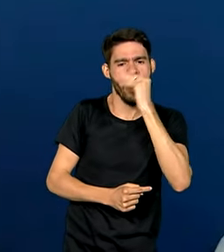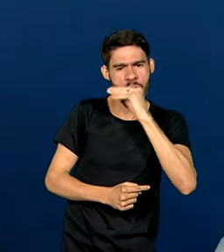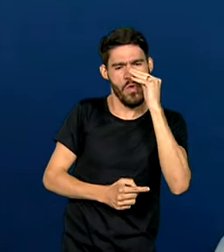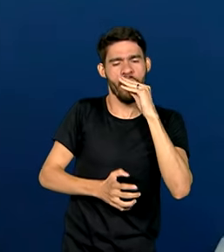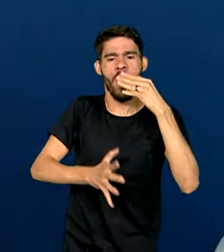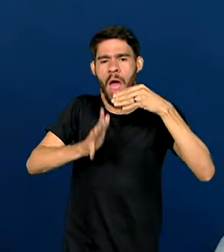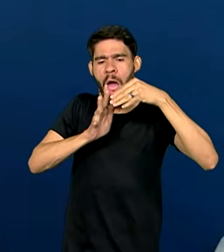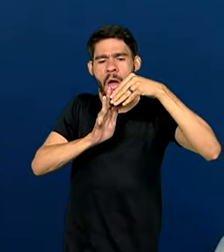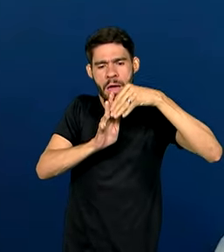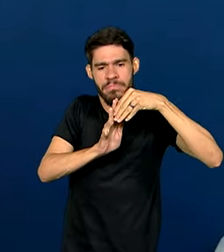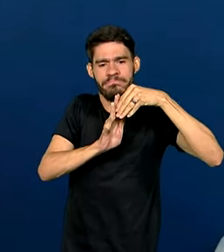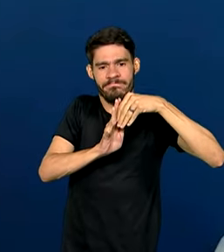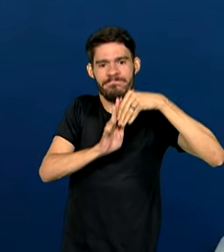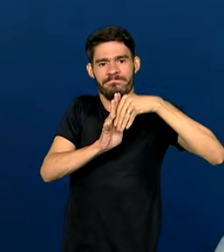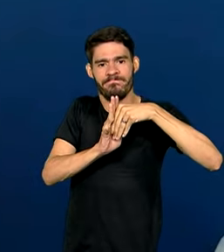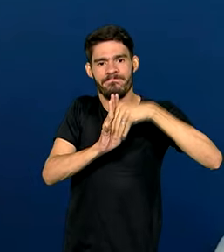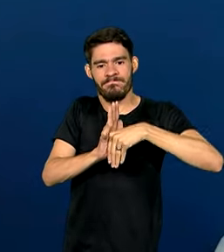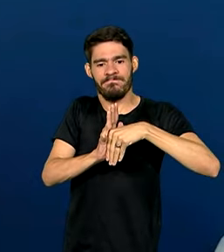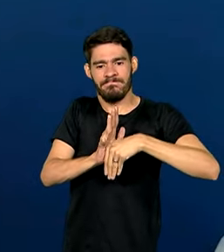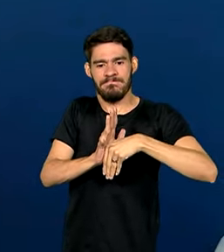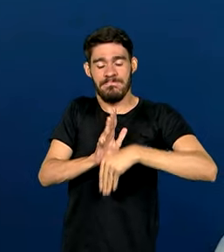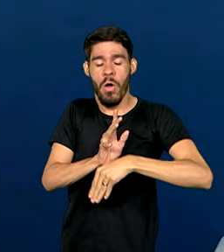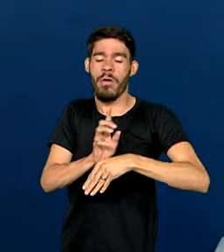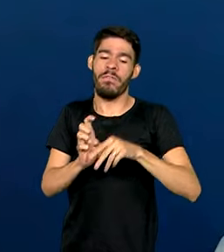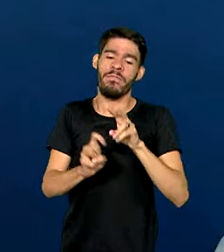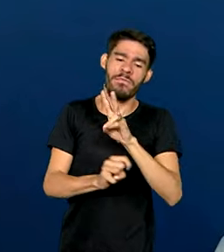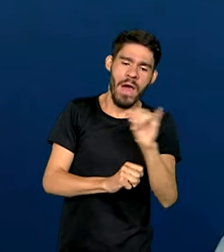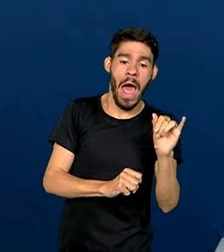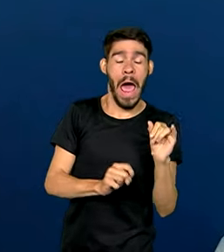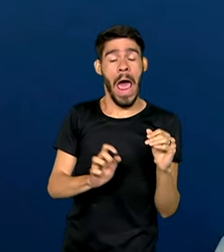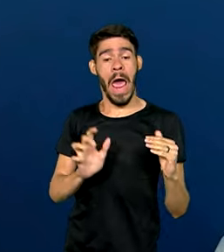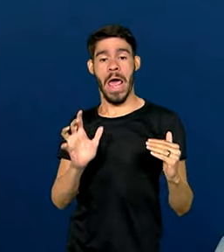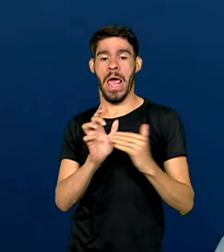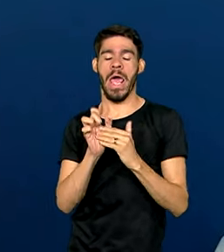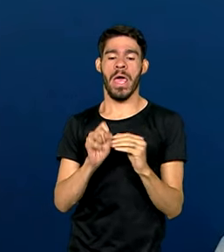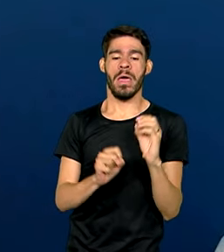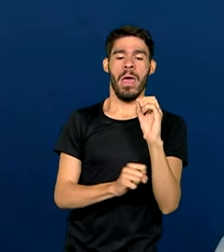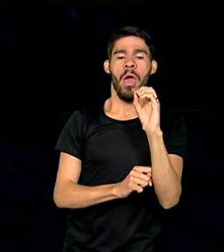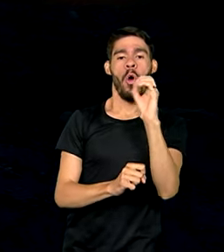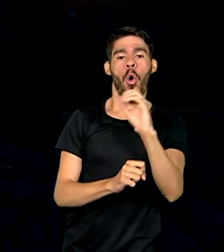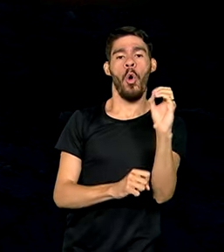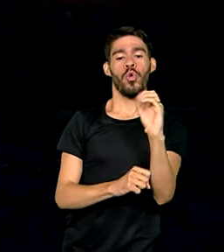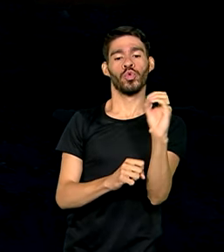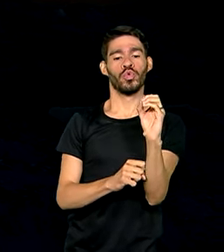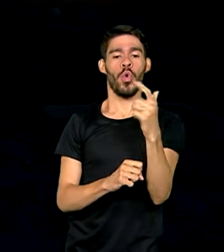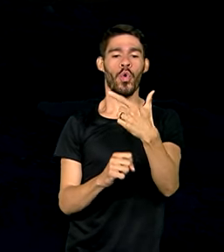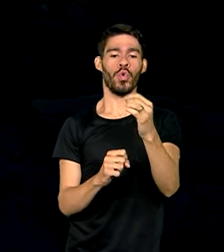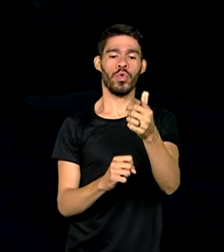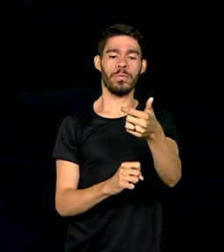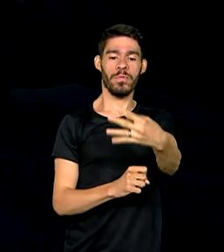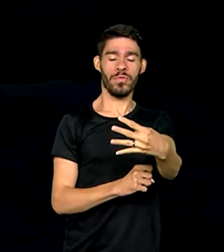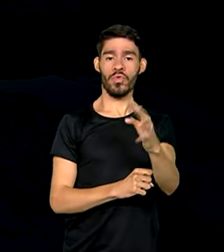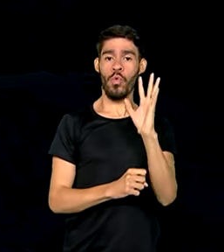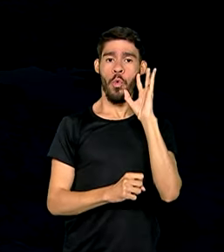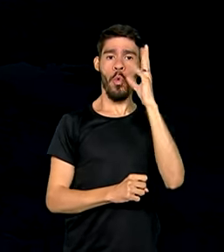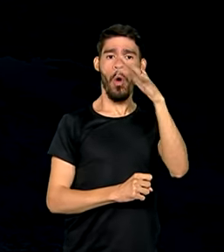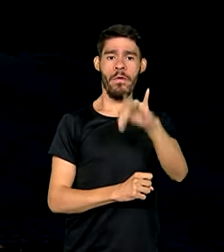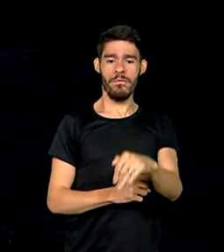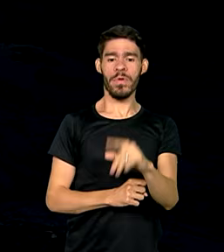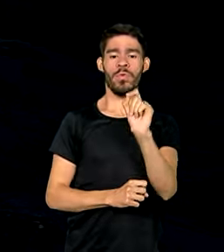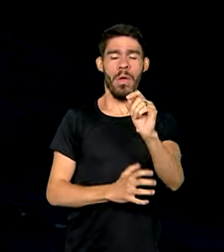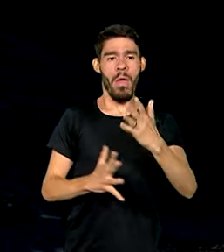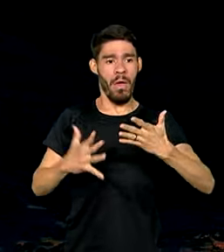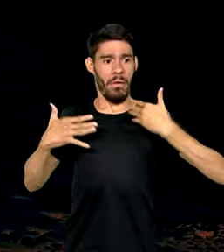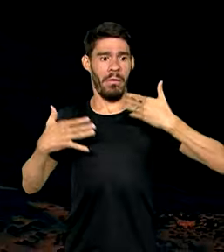diminuindo gradualmente e que vai persistir pelo menos até o outono de 2024. O desfecho dessa história é que o